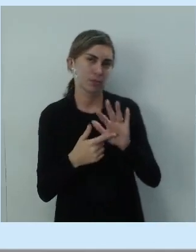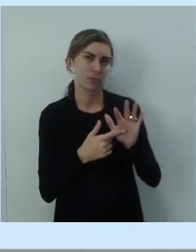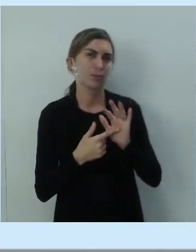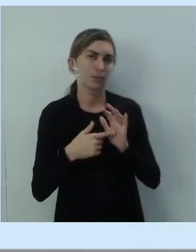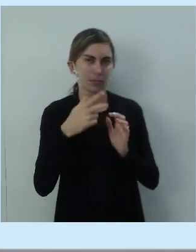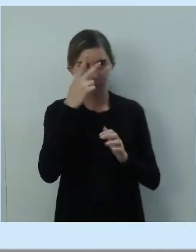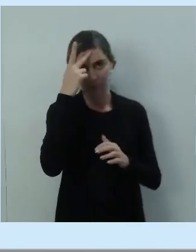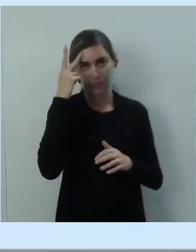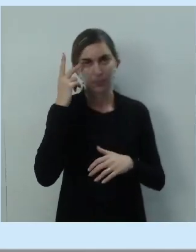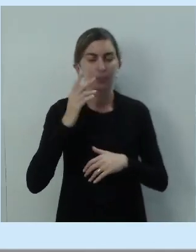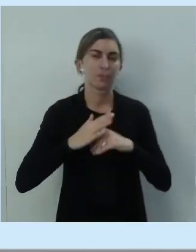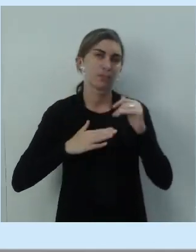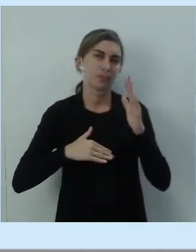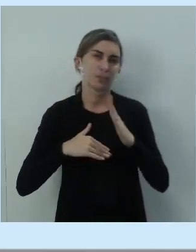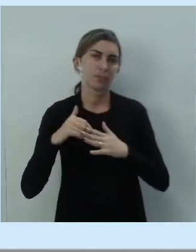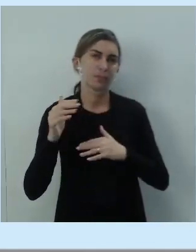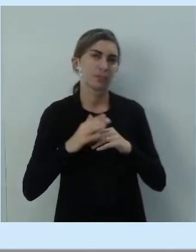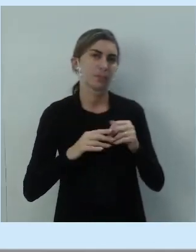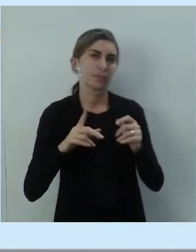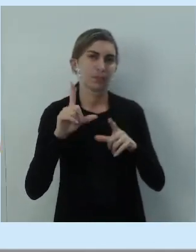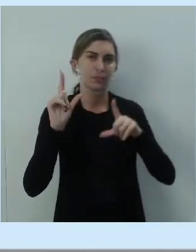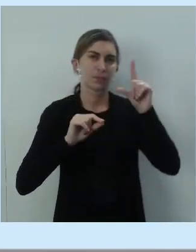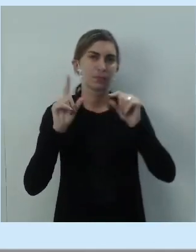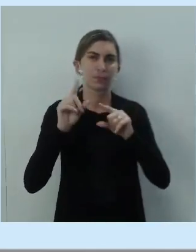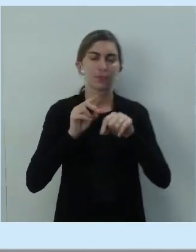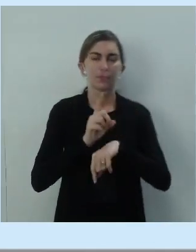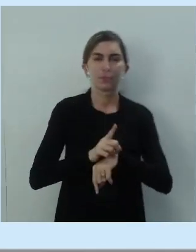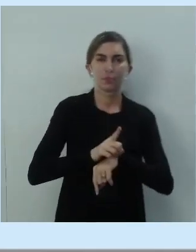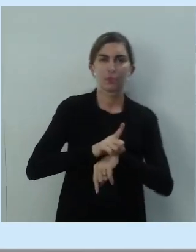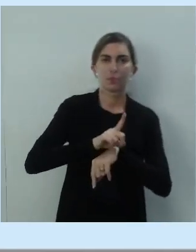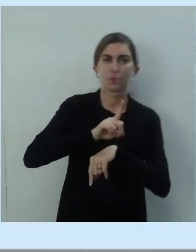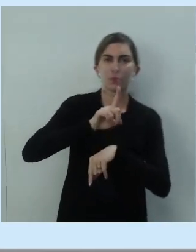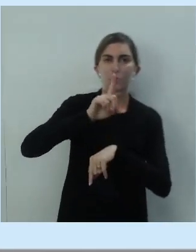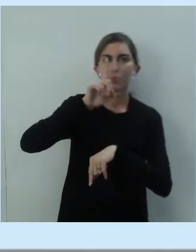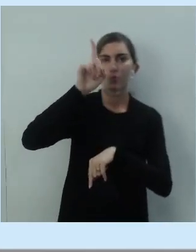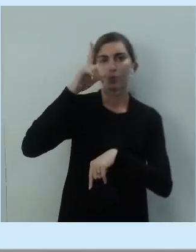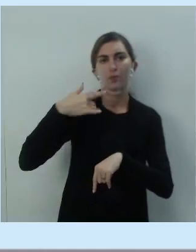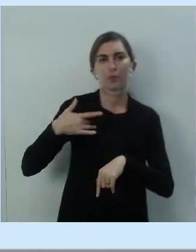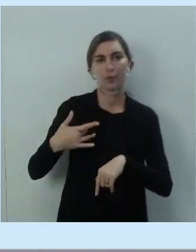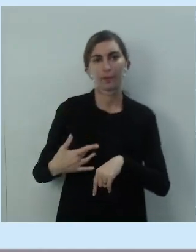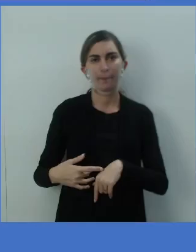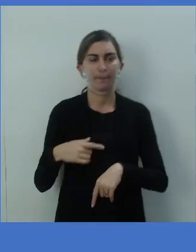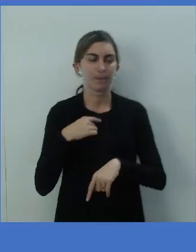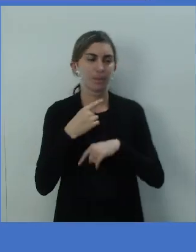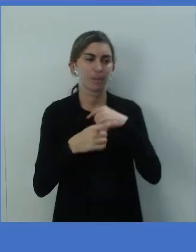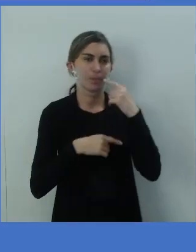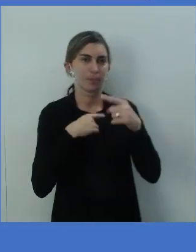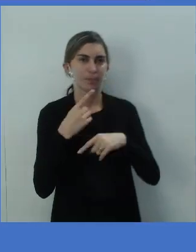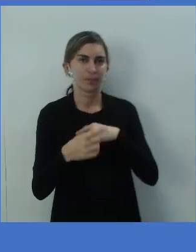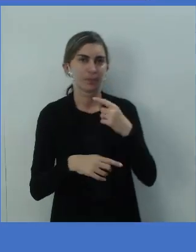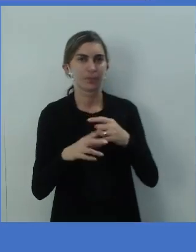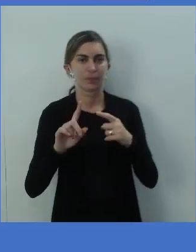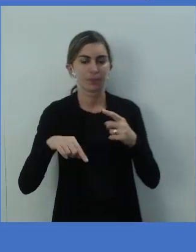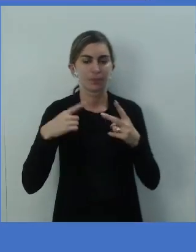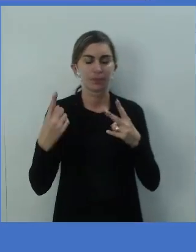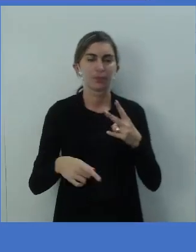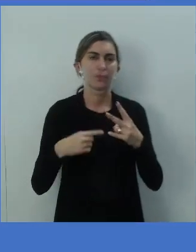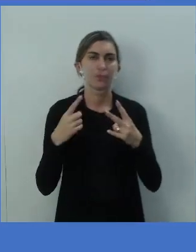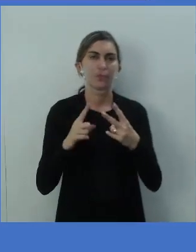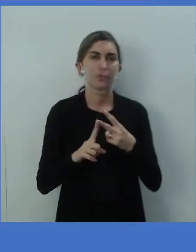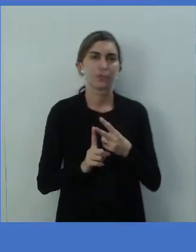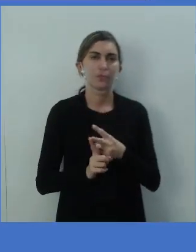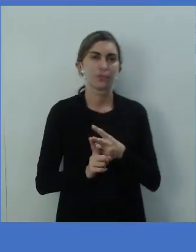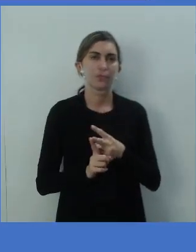tinha uma habilidade para ser astronauta, mas, infelizmente, não deu. O próximo tem aí